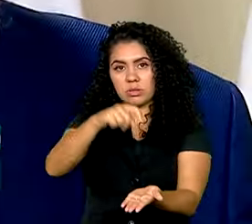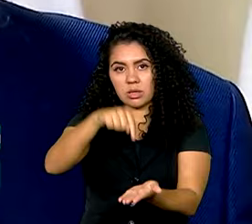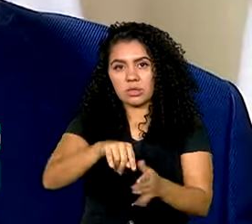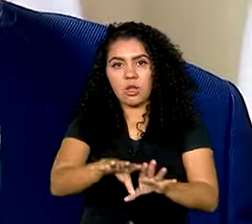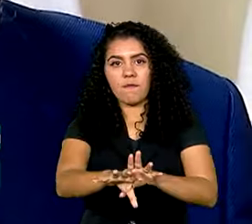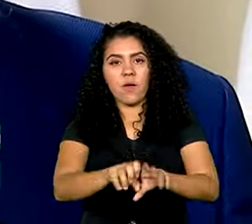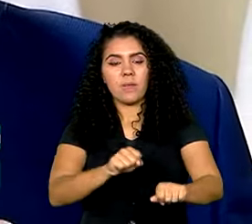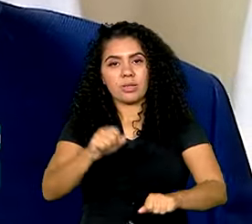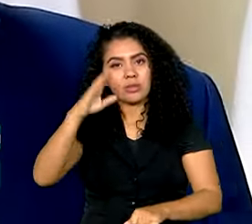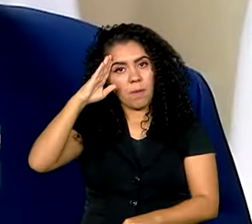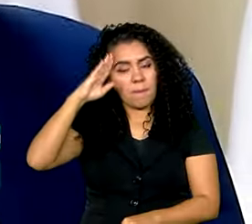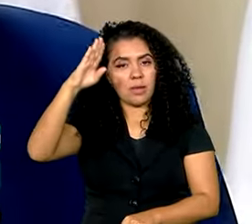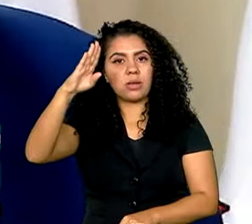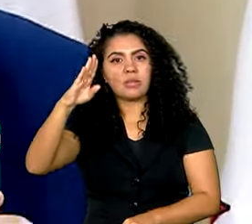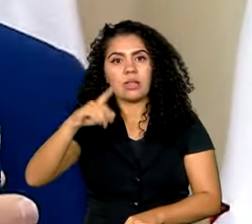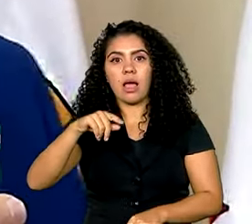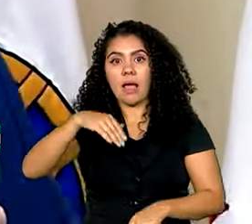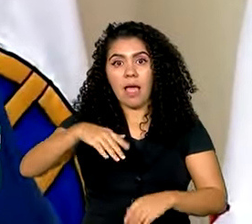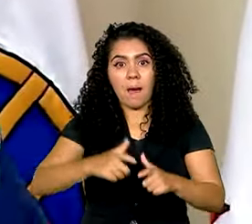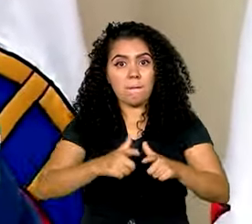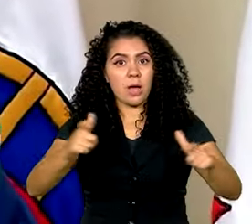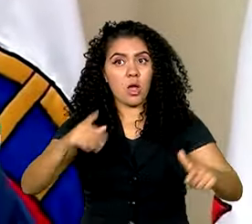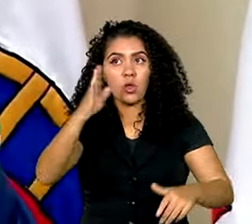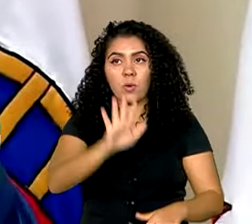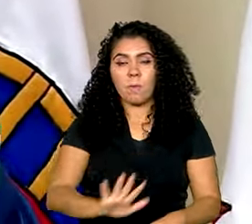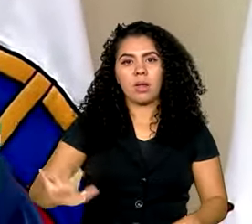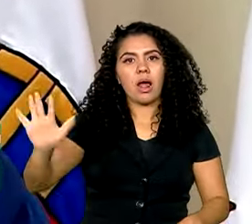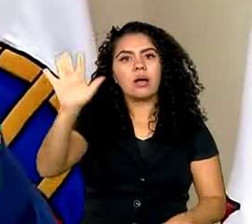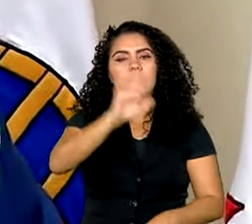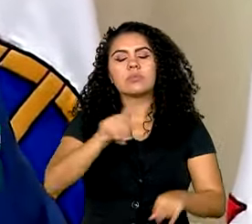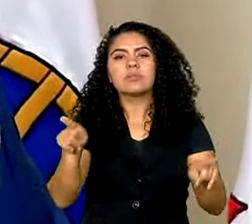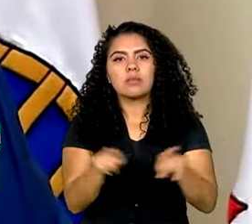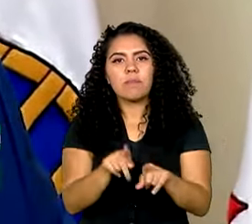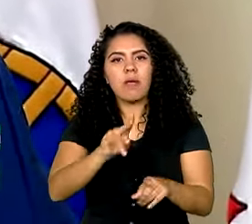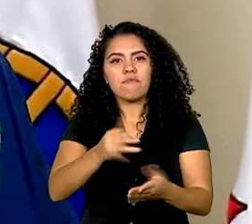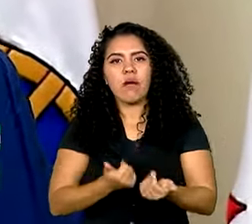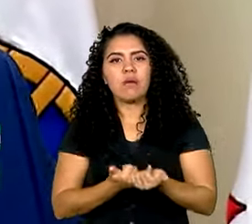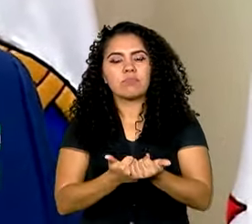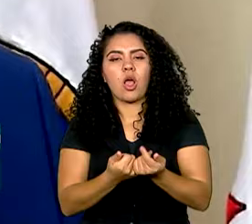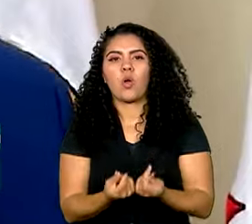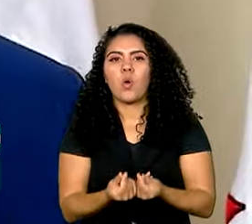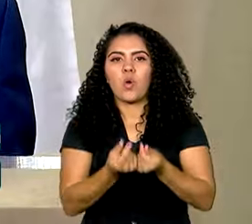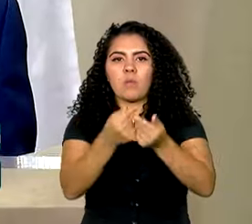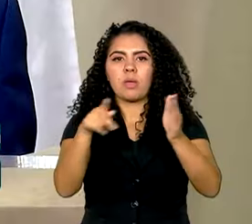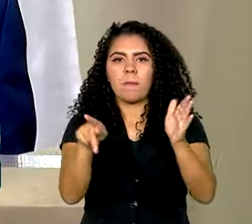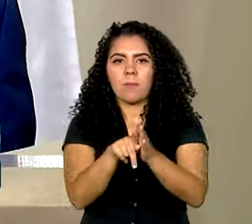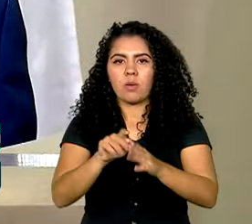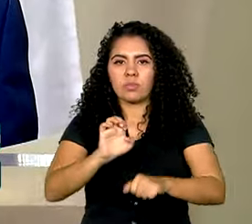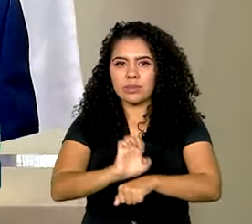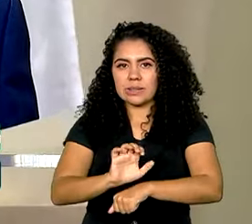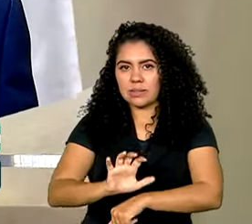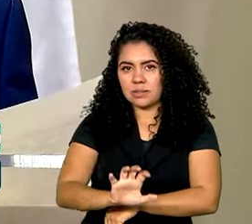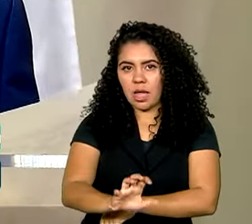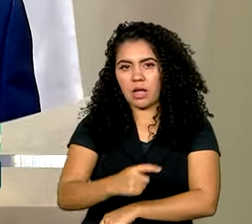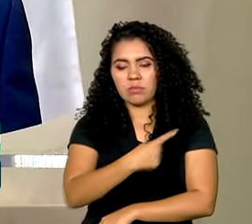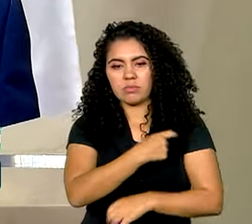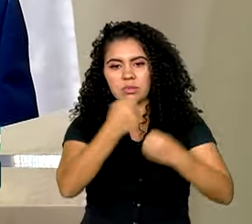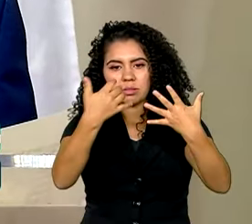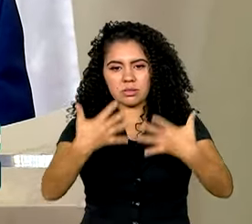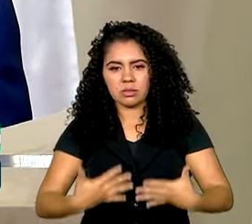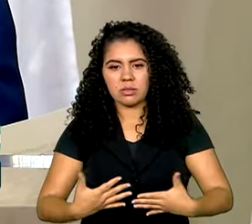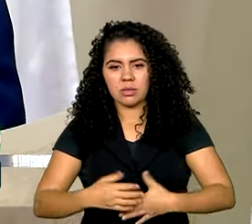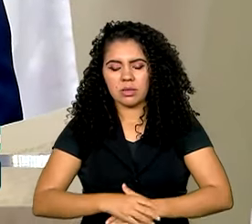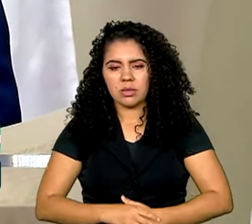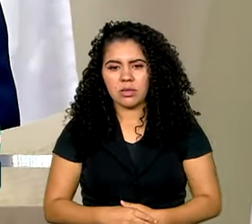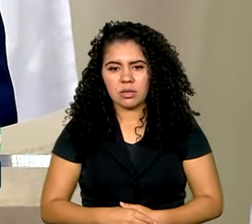militar será a maior do país e também vai contribuir com a economia local. Apenas em sua construção